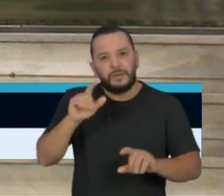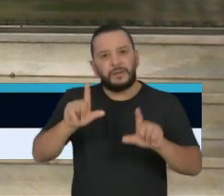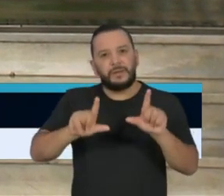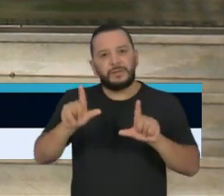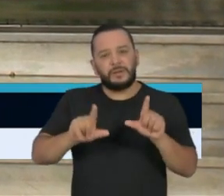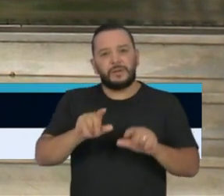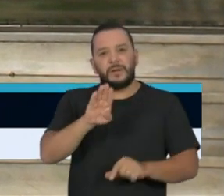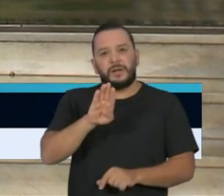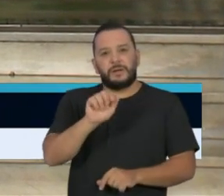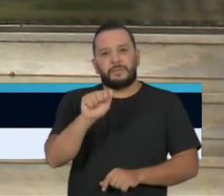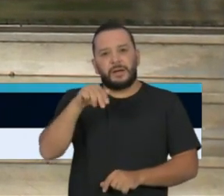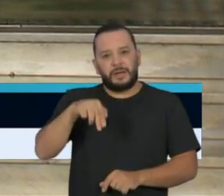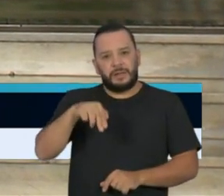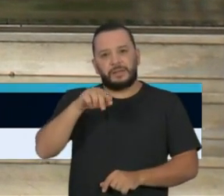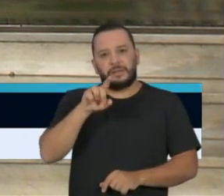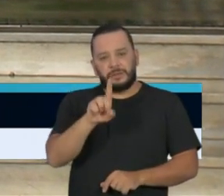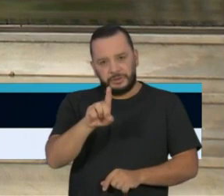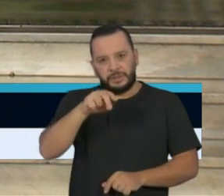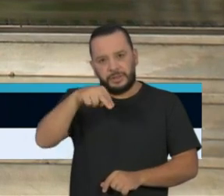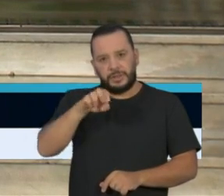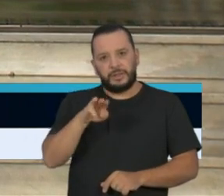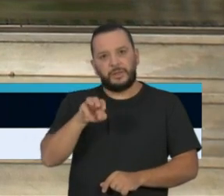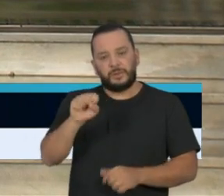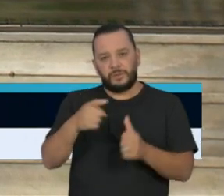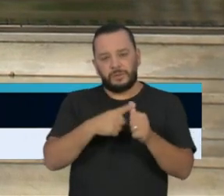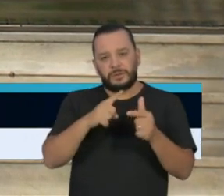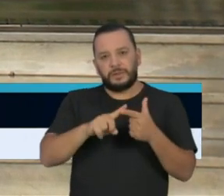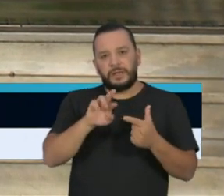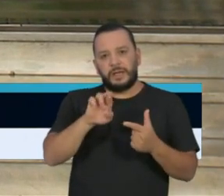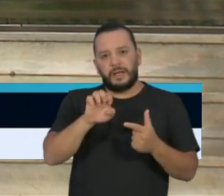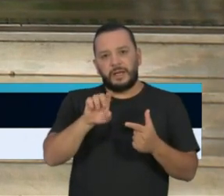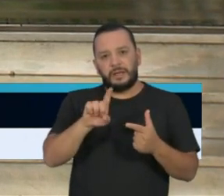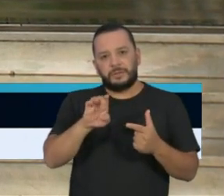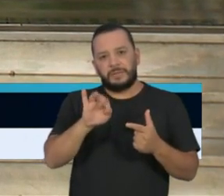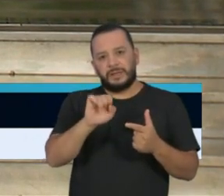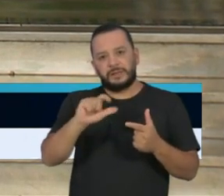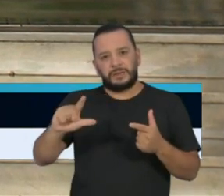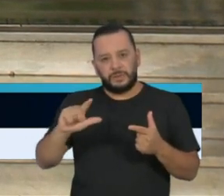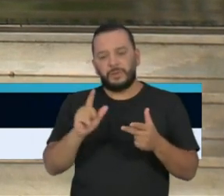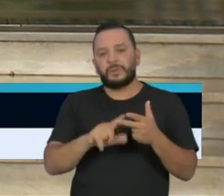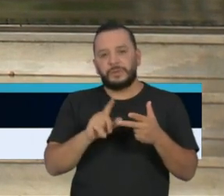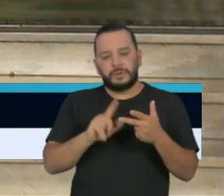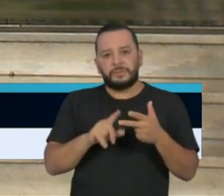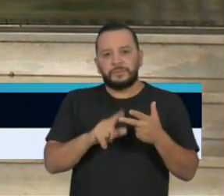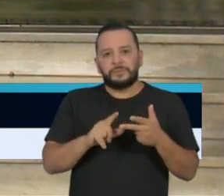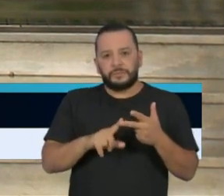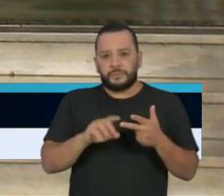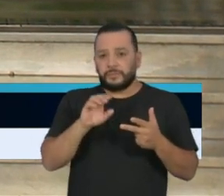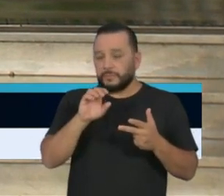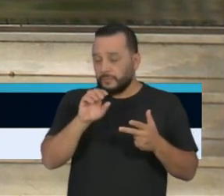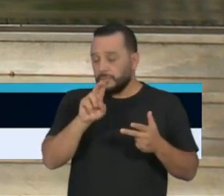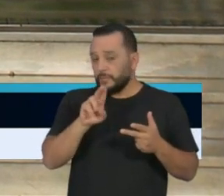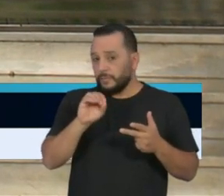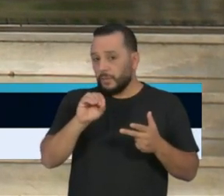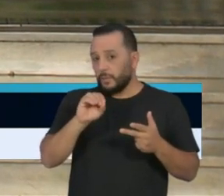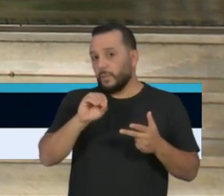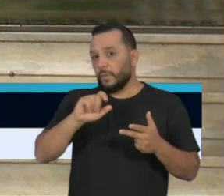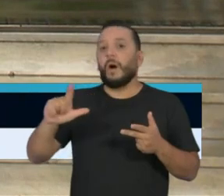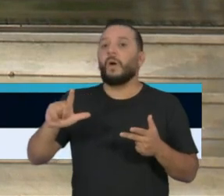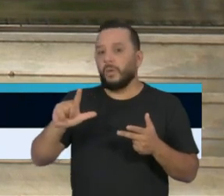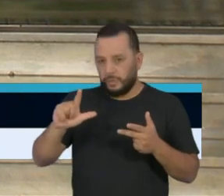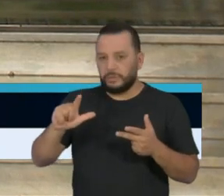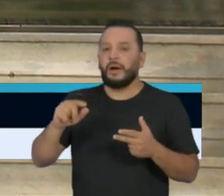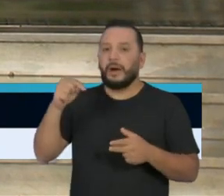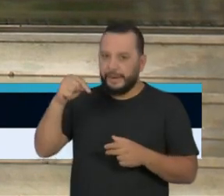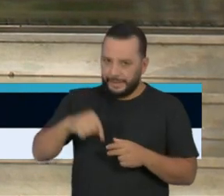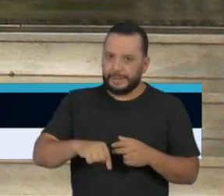TV Band News, da própria Rede Brasil, do qual participa o jornalista Gilvandro Oliveira e do UOL, também, em transmissão direta aqui